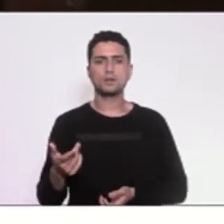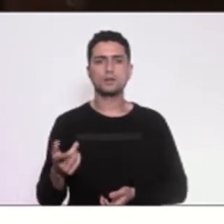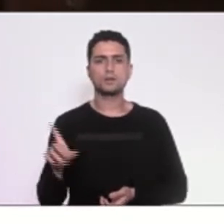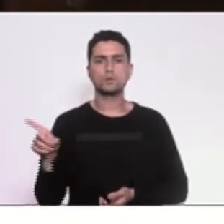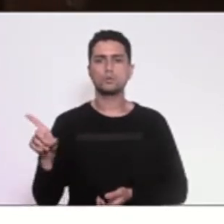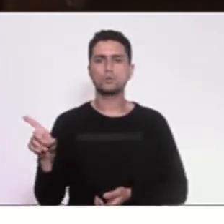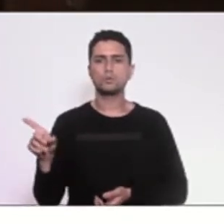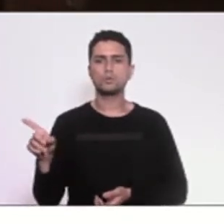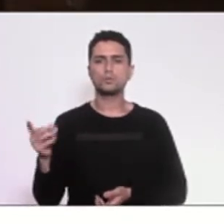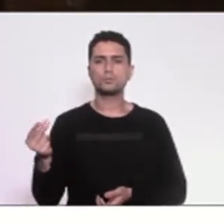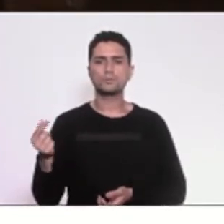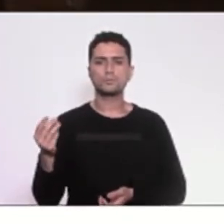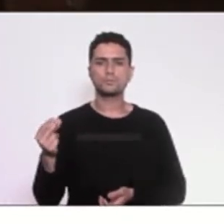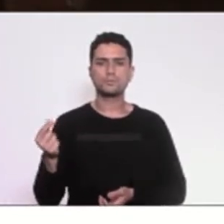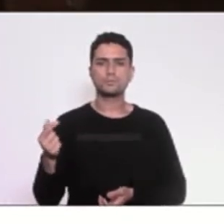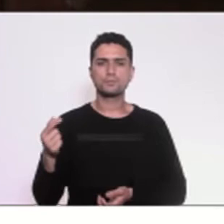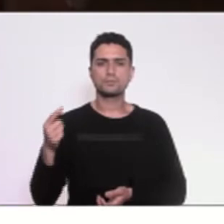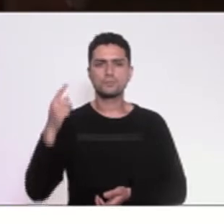senhor